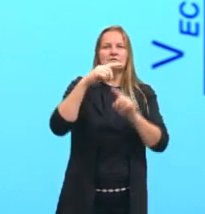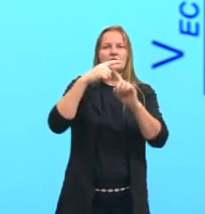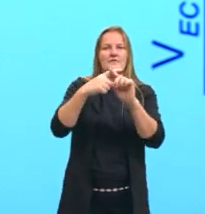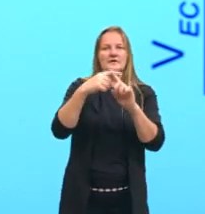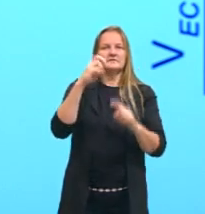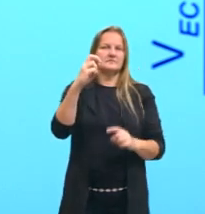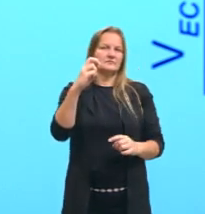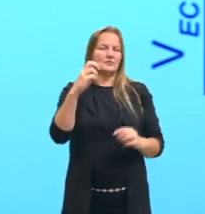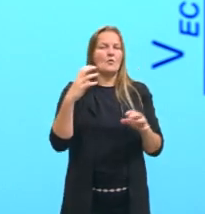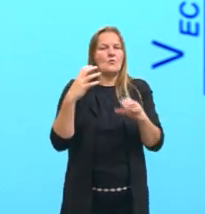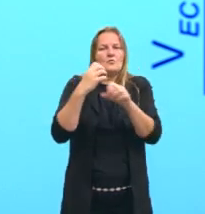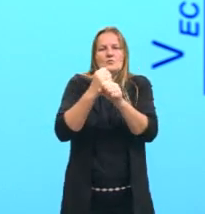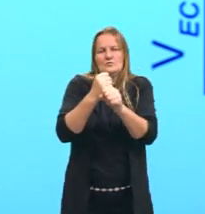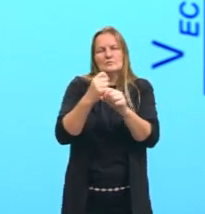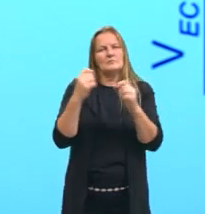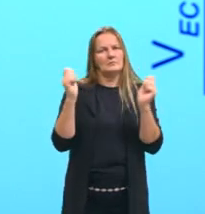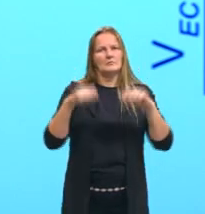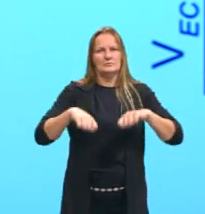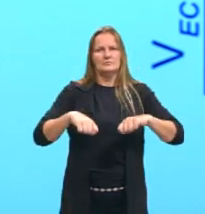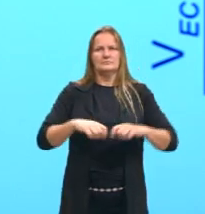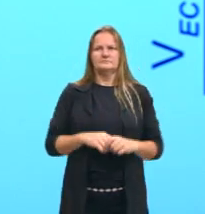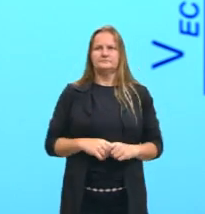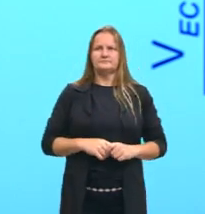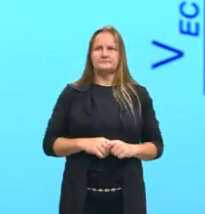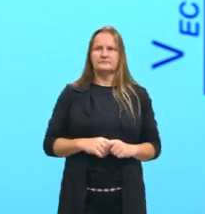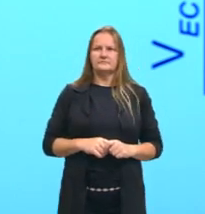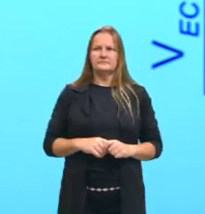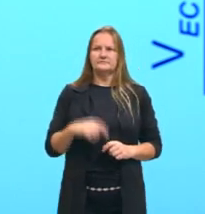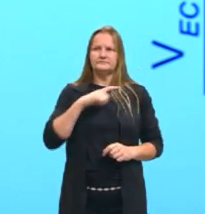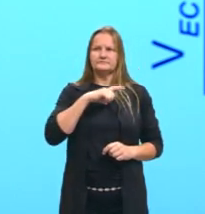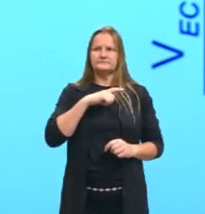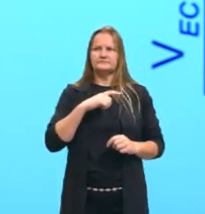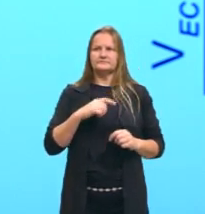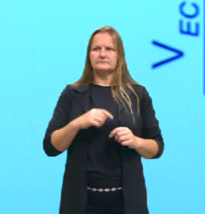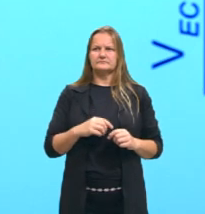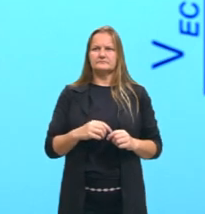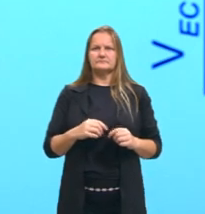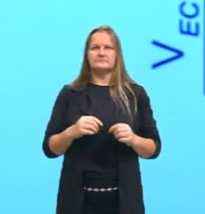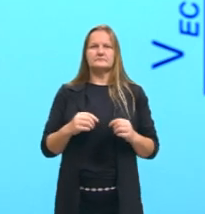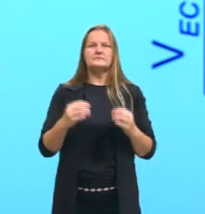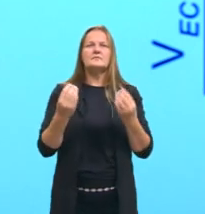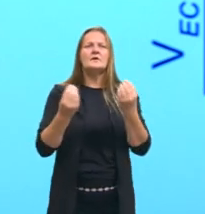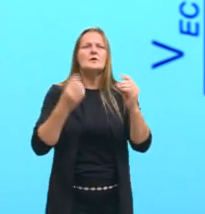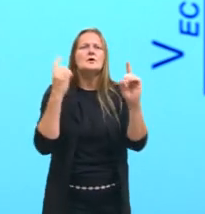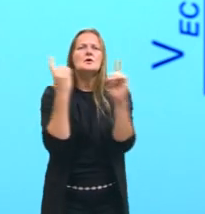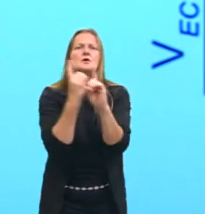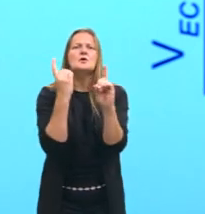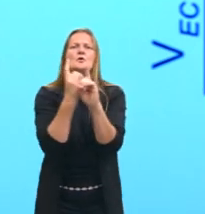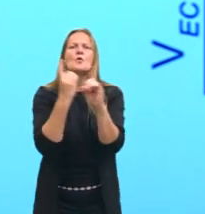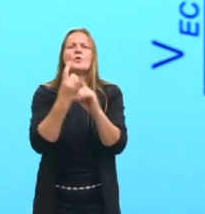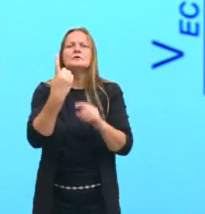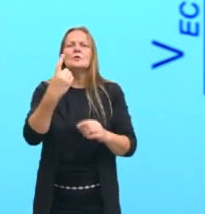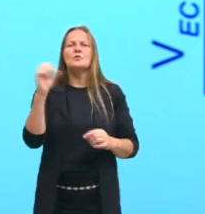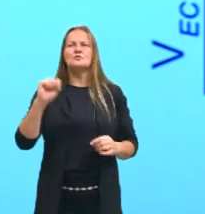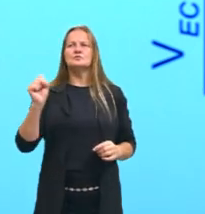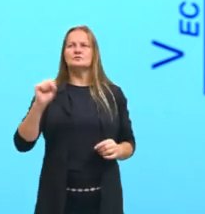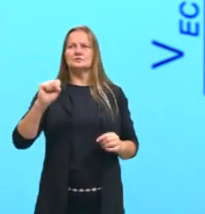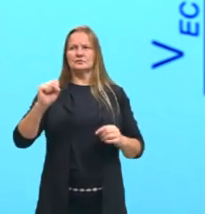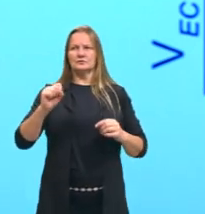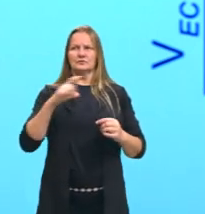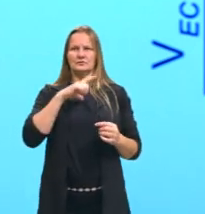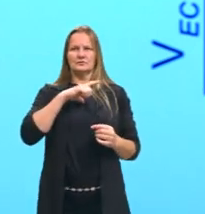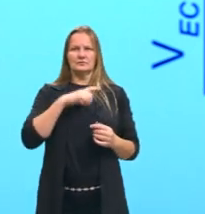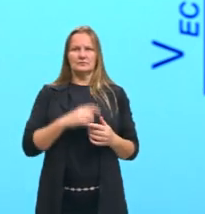posso somar, né, sucessivamente, cinco vezes, eu vou encontrar um segundo. Essa conta é bem simples.